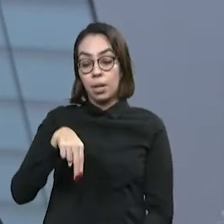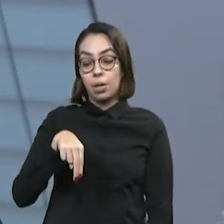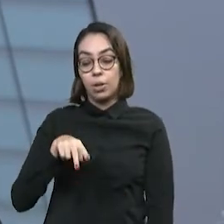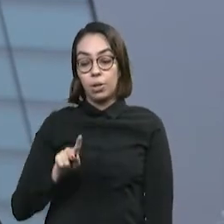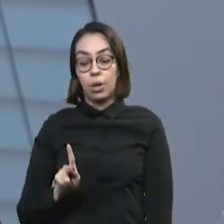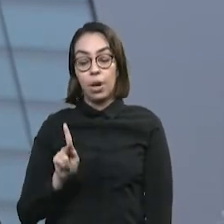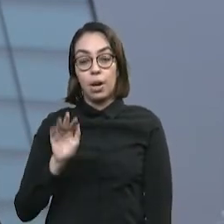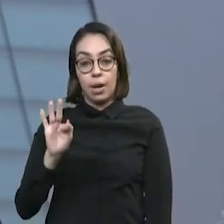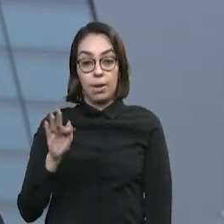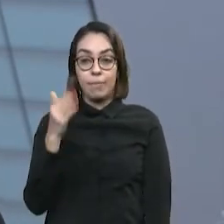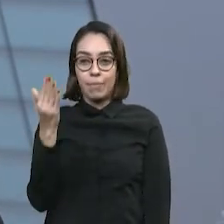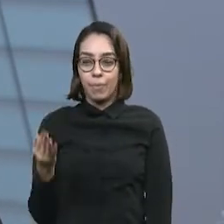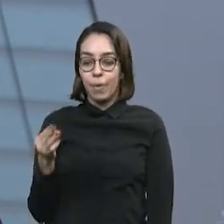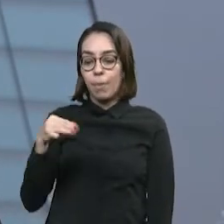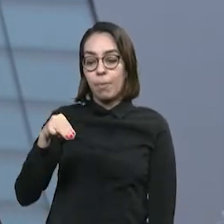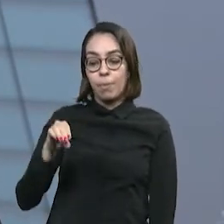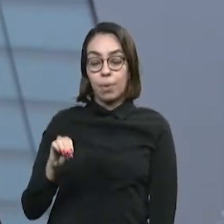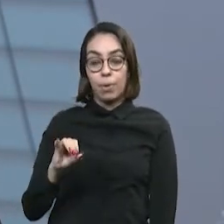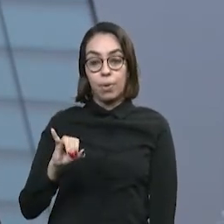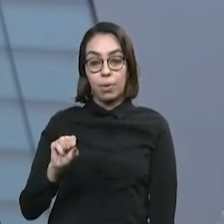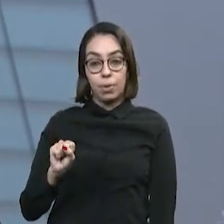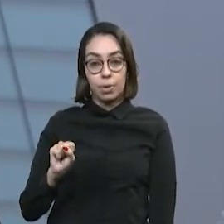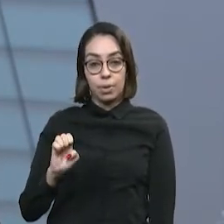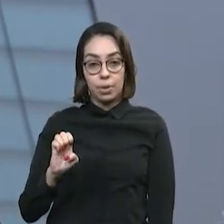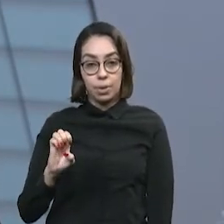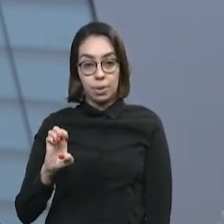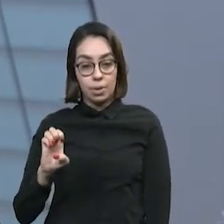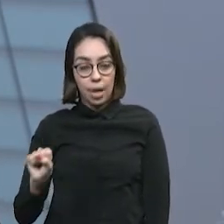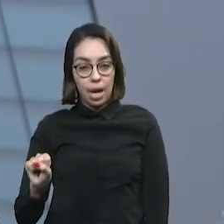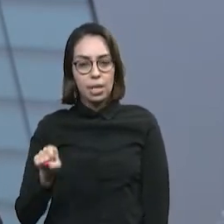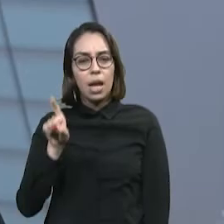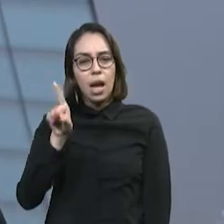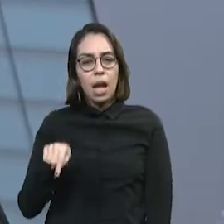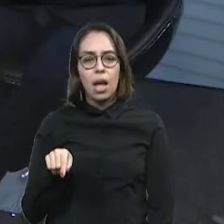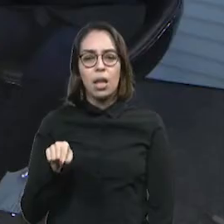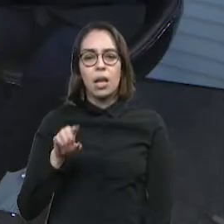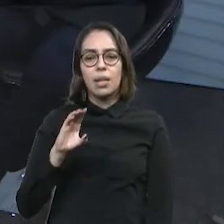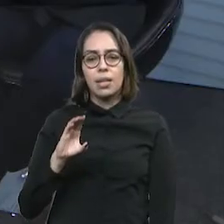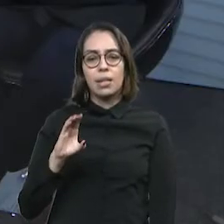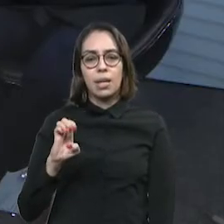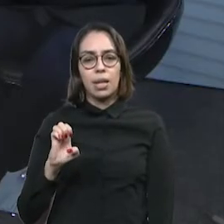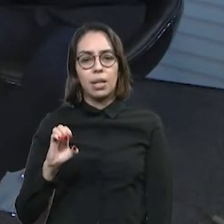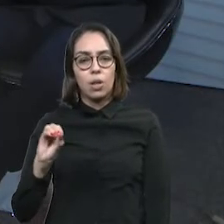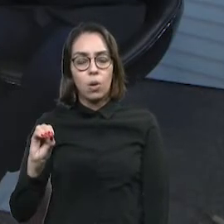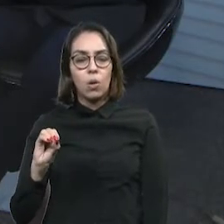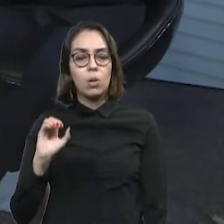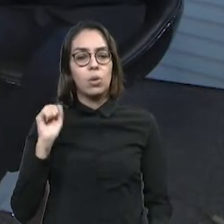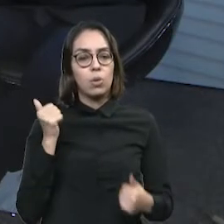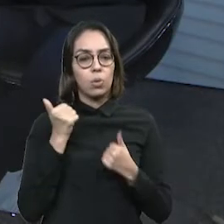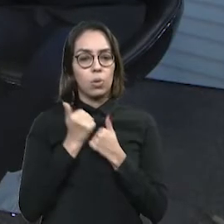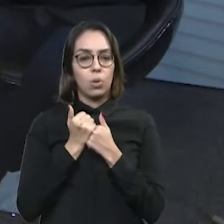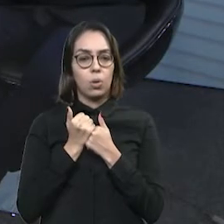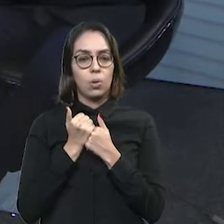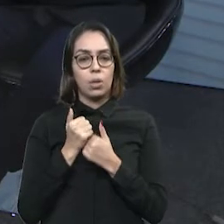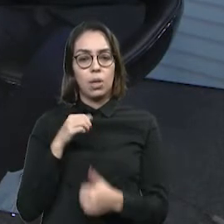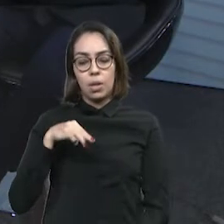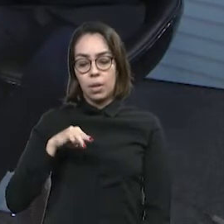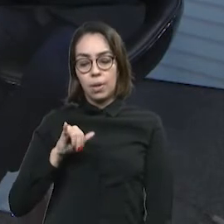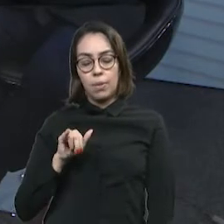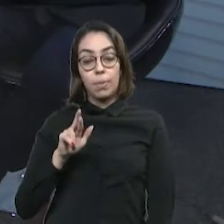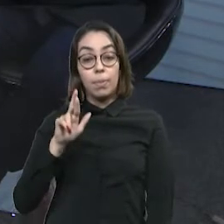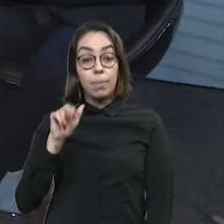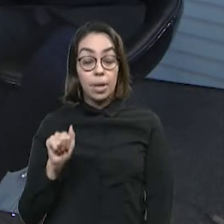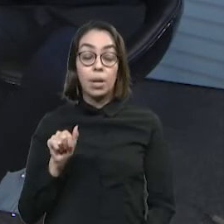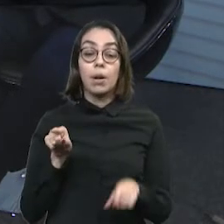o Moisés Keliano, que é o CEO da MKF, está aqui comigo, e o sócio dele, o Ailton Lira, que também